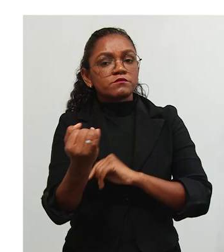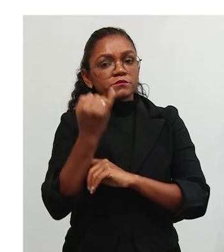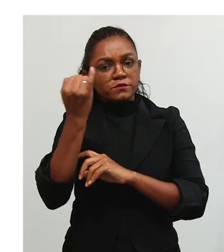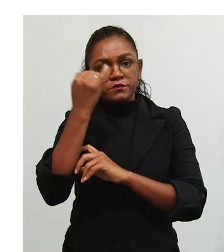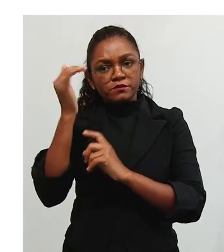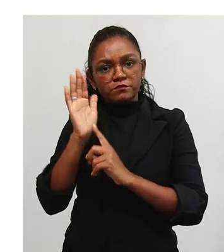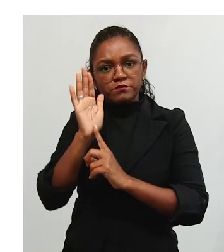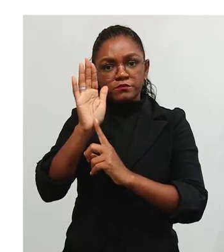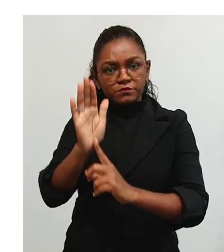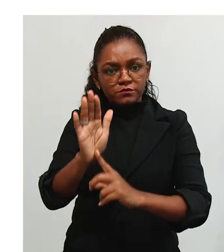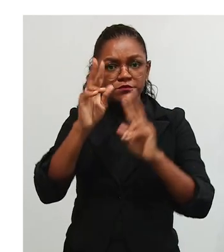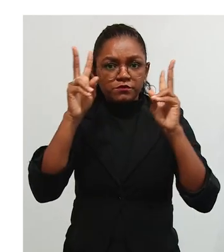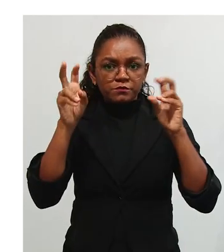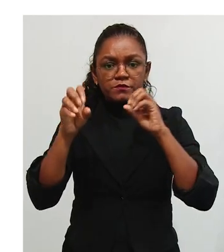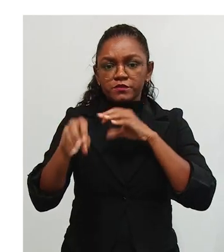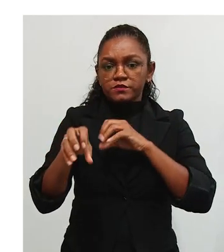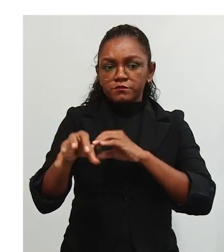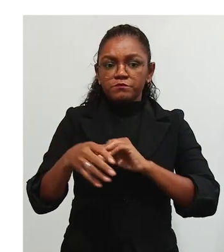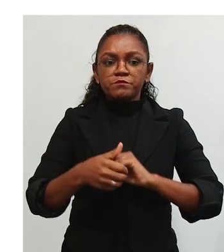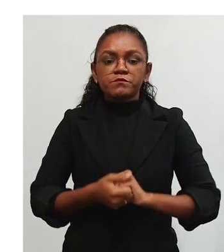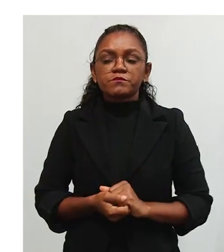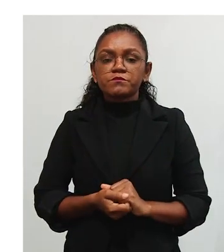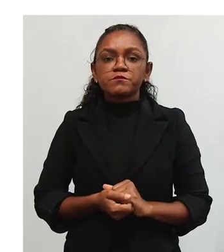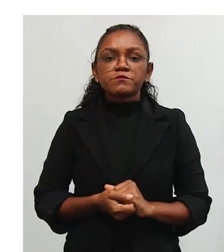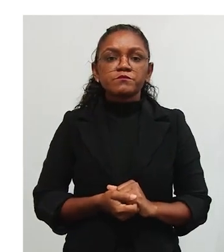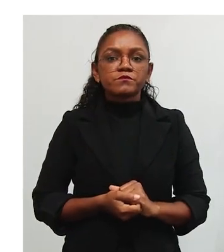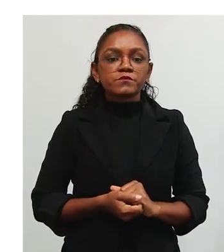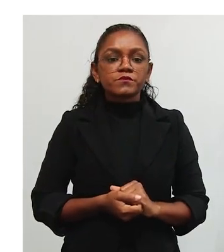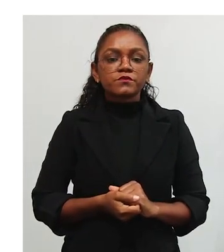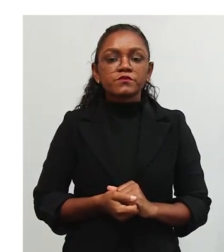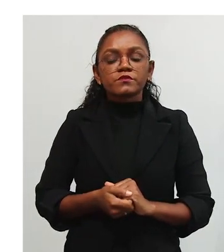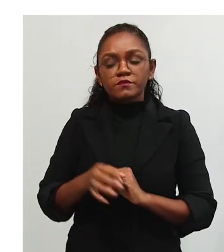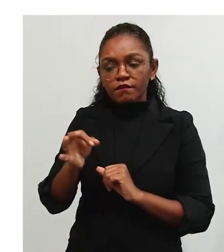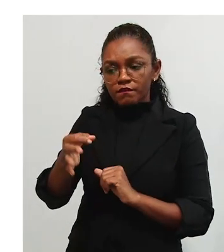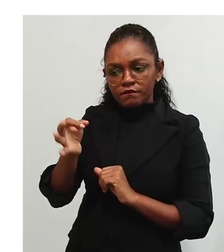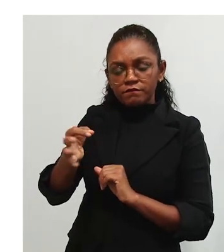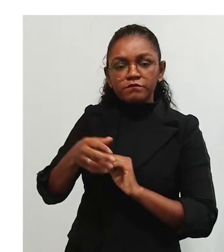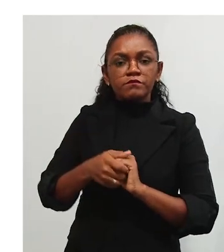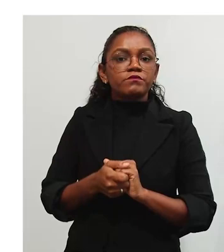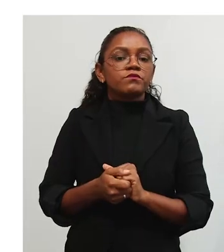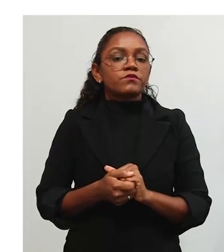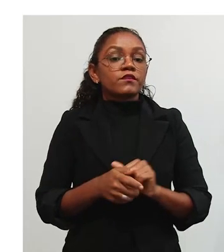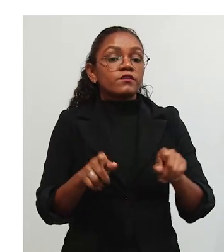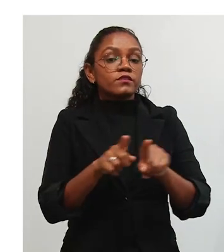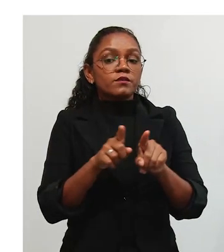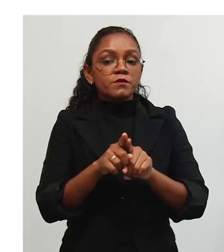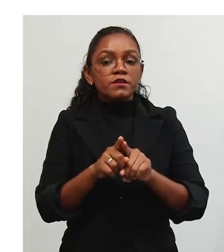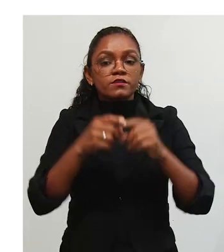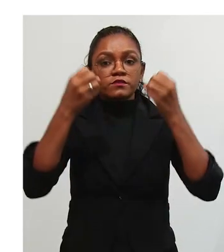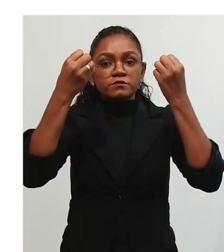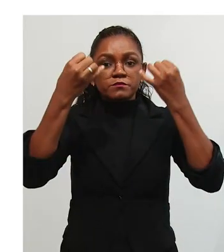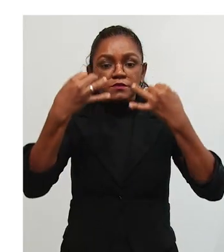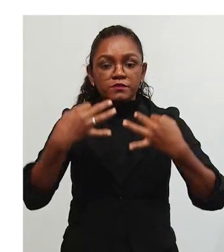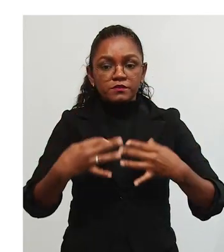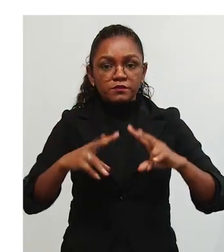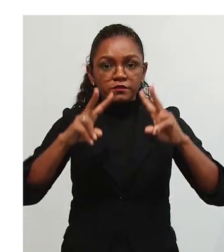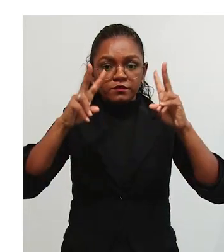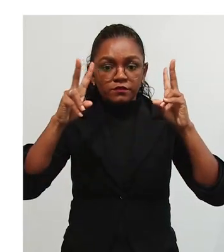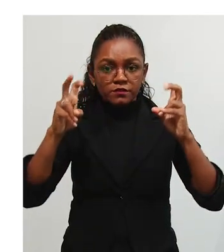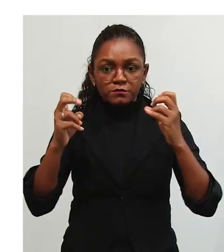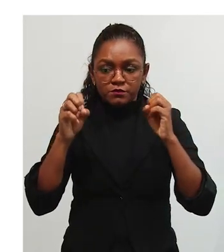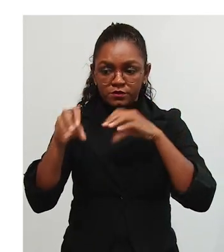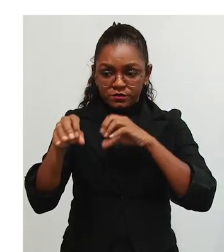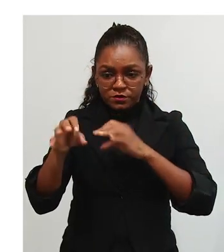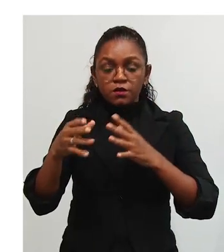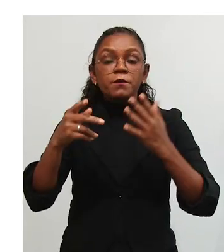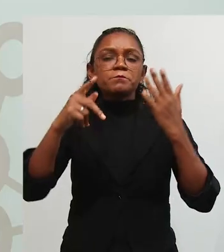um conceito que a gente traz sobre a educação, né, professora? Isso. E definindo a educação,